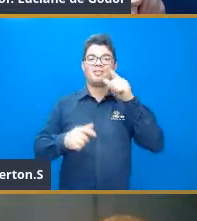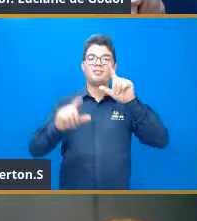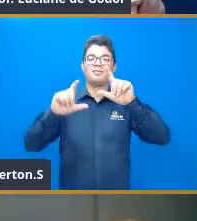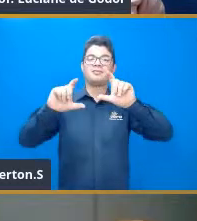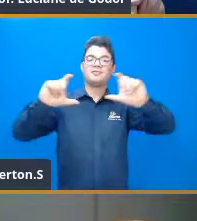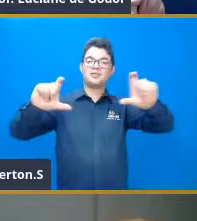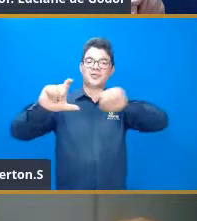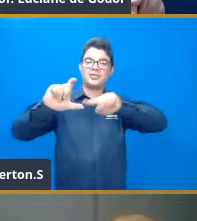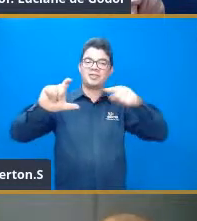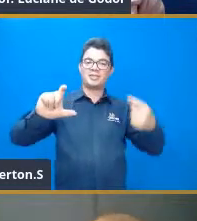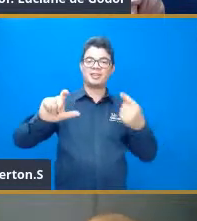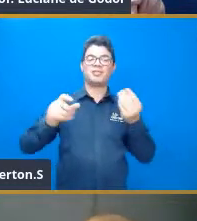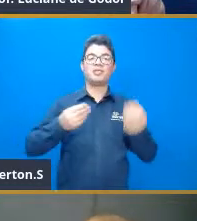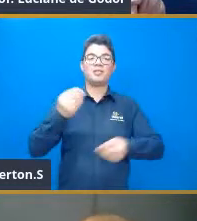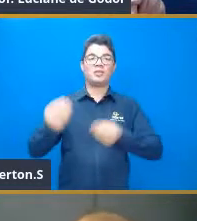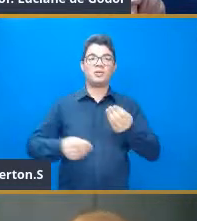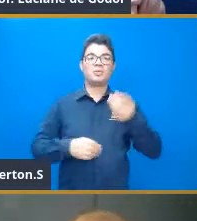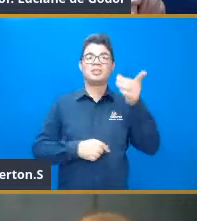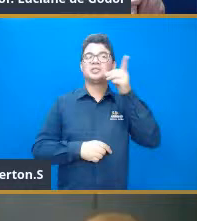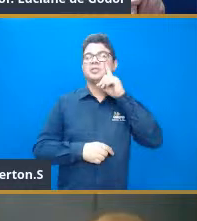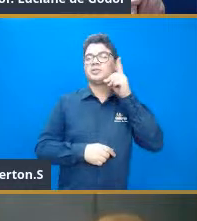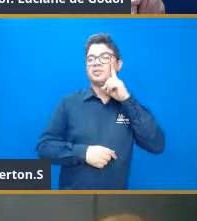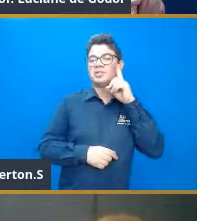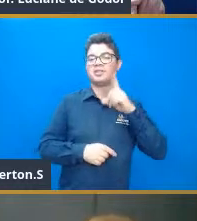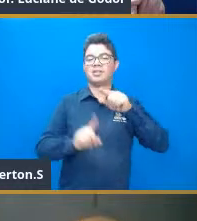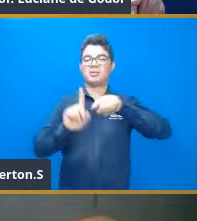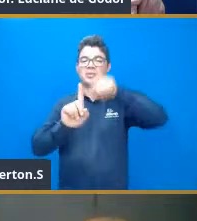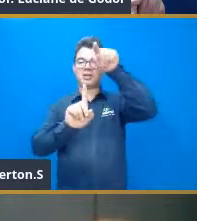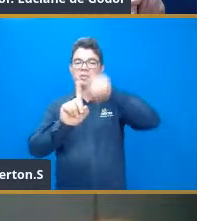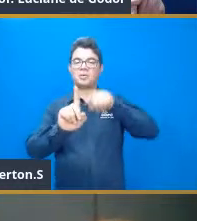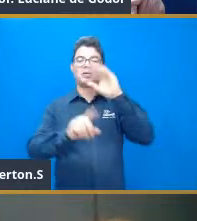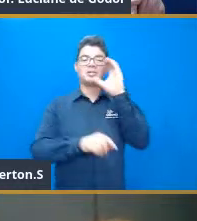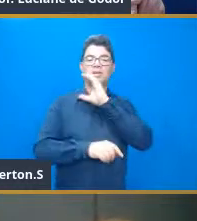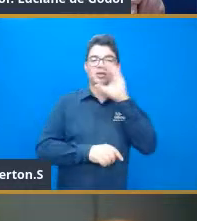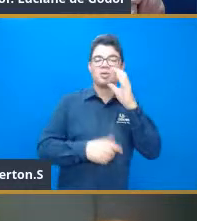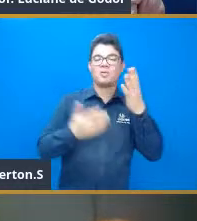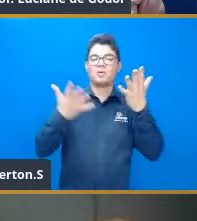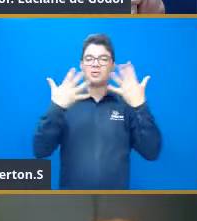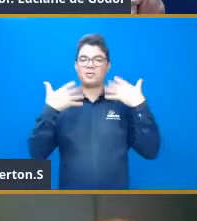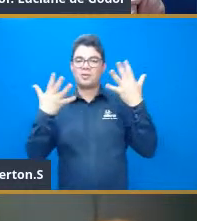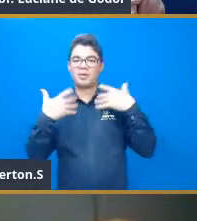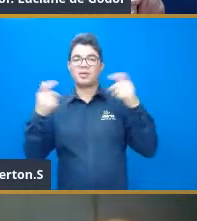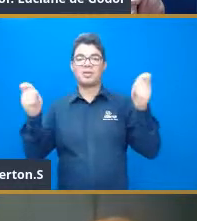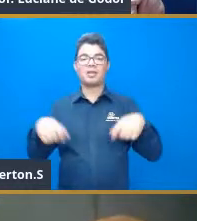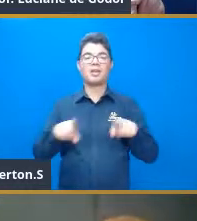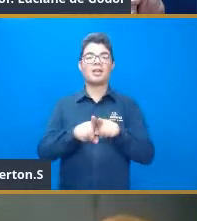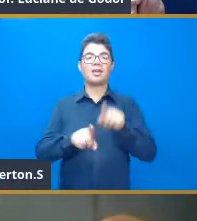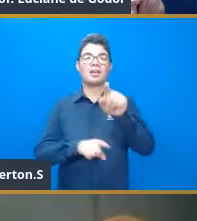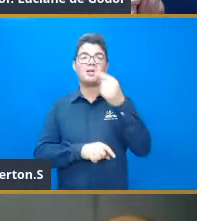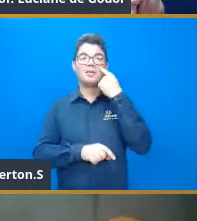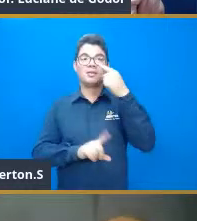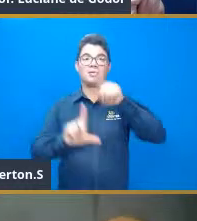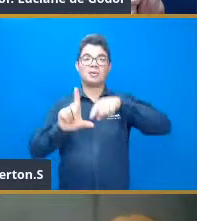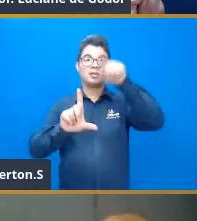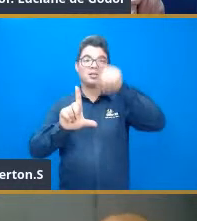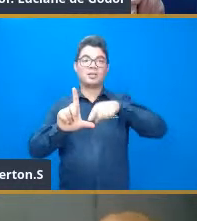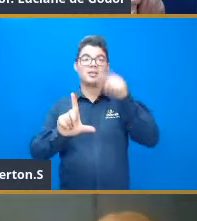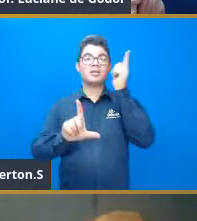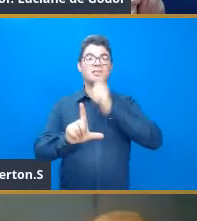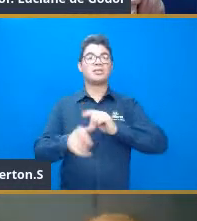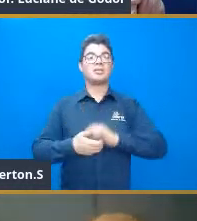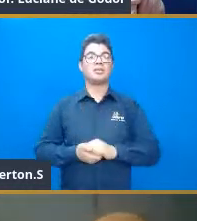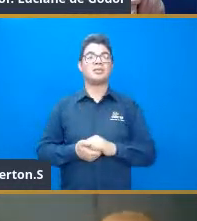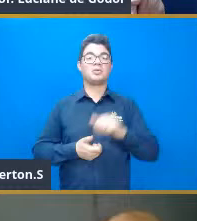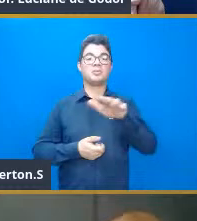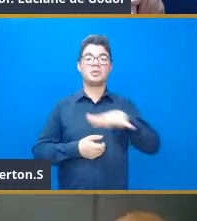derivada em algo do nosso dia a dia, né, temperatura, esquentou, esfriou, dá para fazer um estudo ali a respeito da temperatura, não só do ambiente,